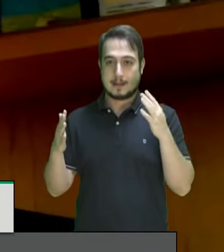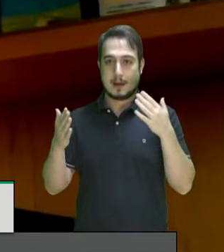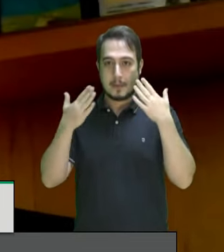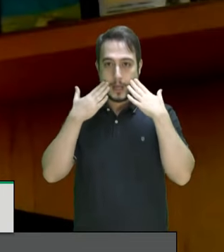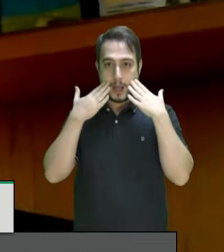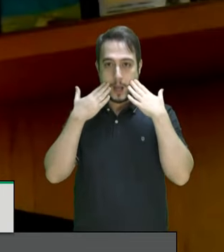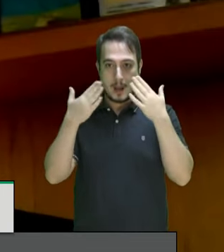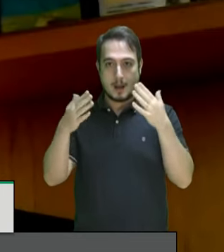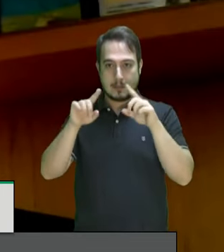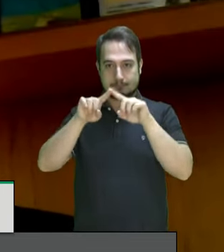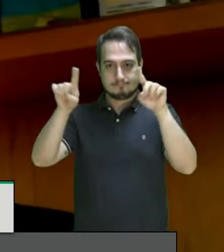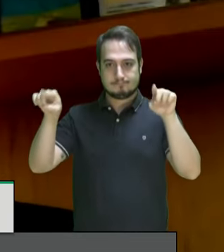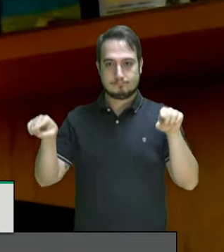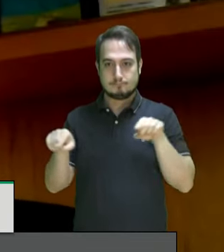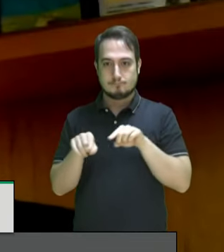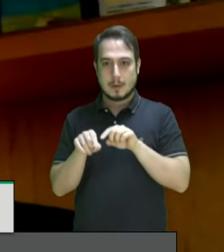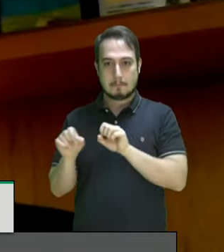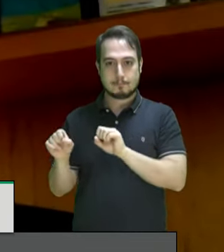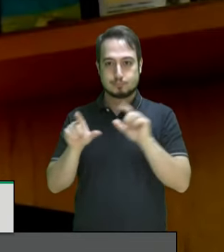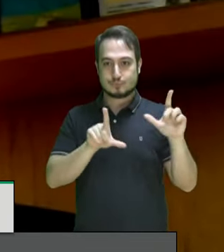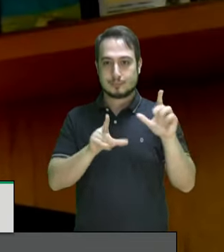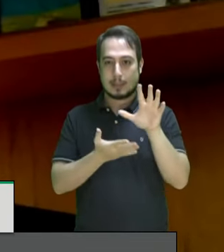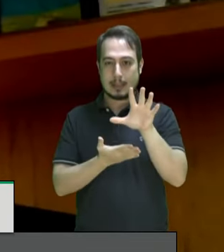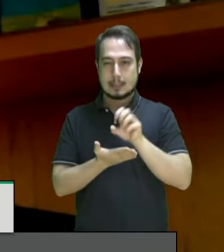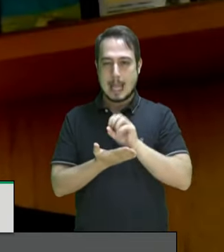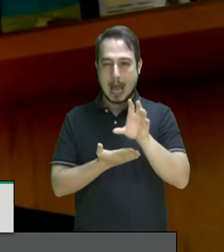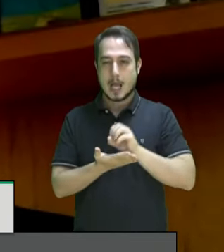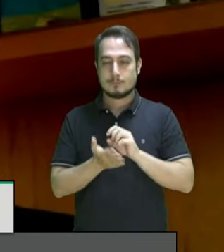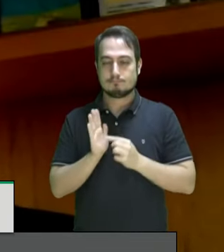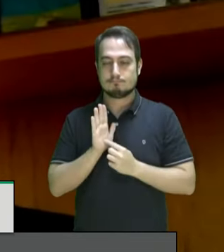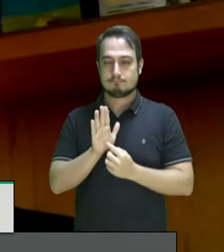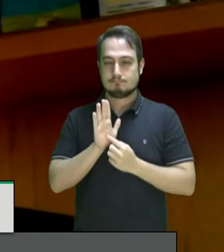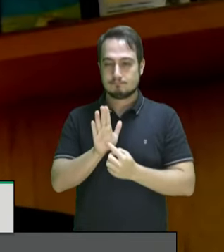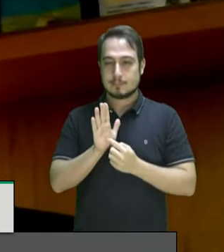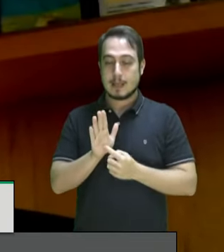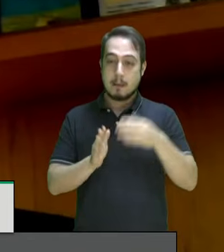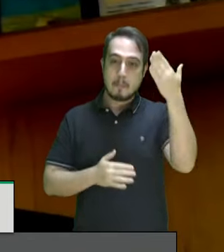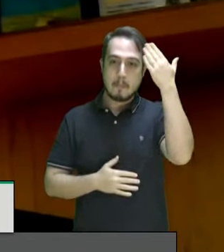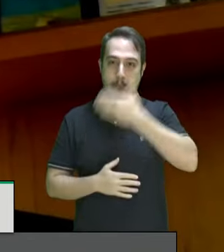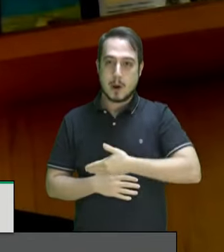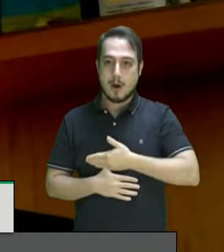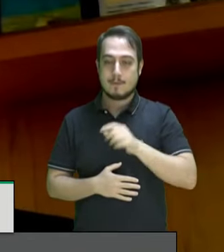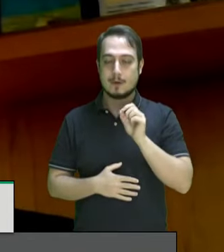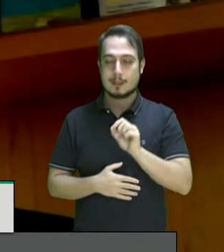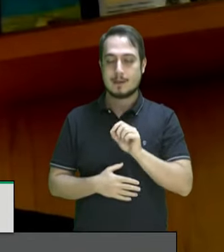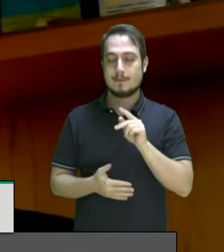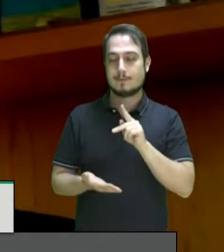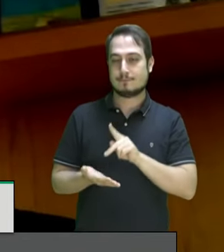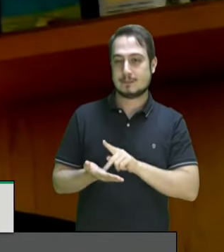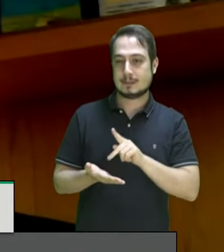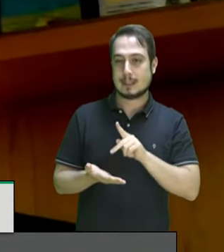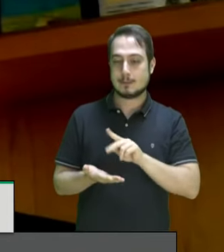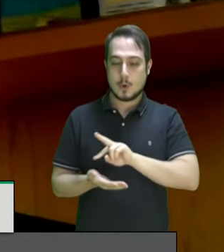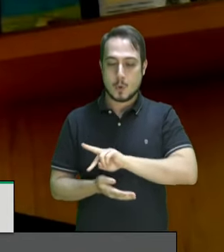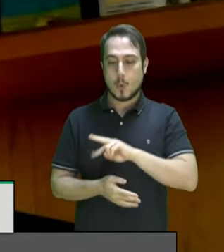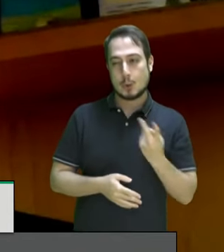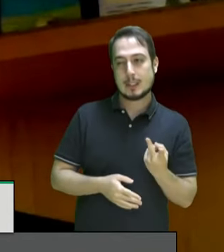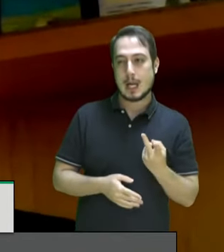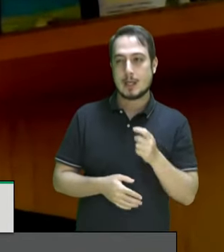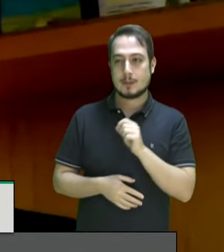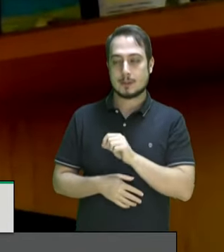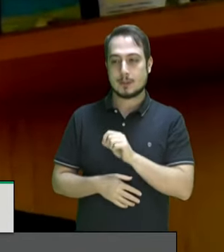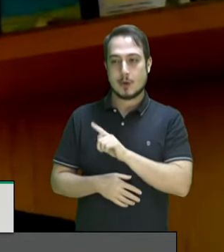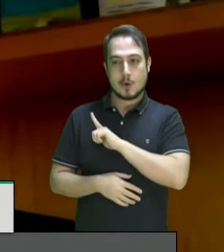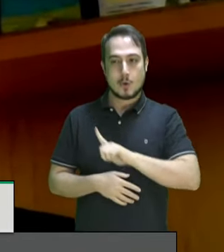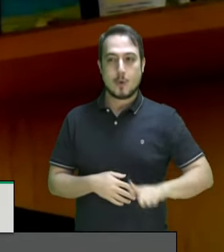apresentação desses dados que comprovam exatamente aquilo, contrário do que foi dito